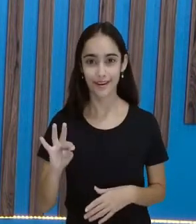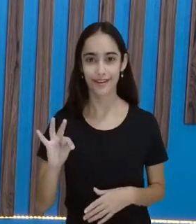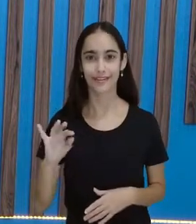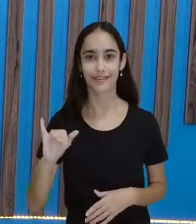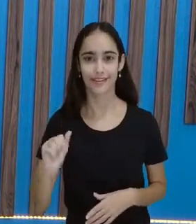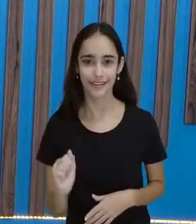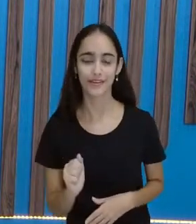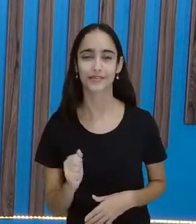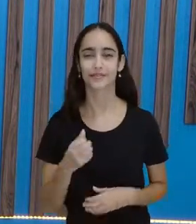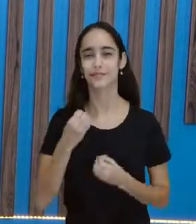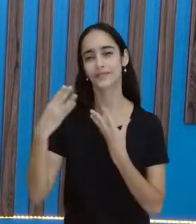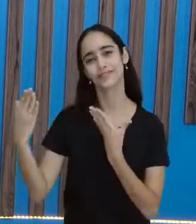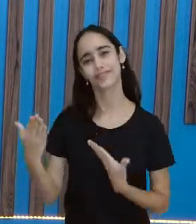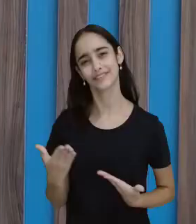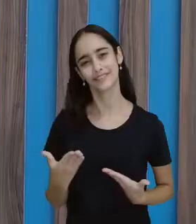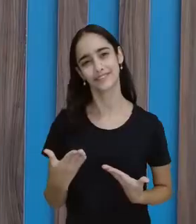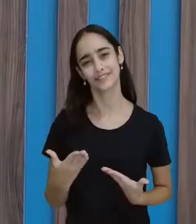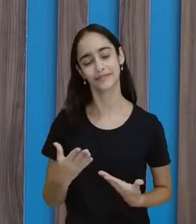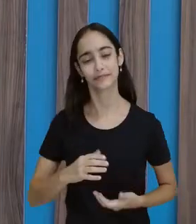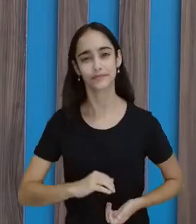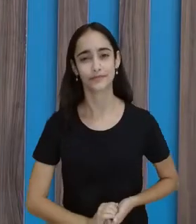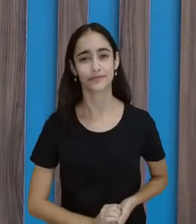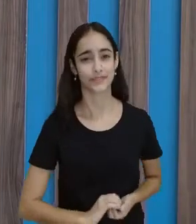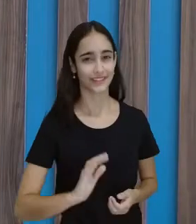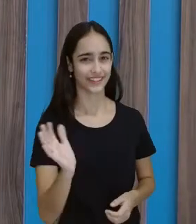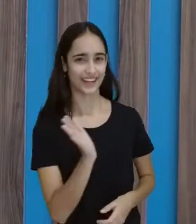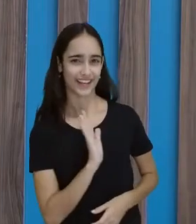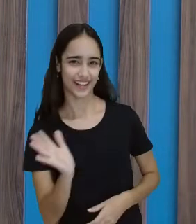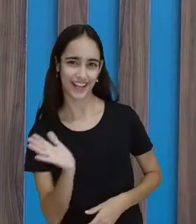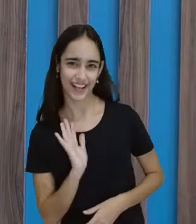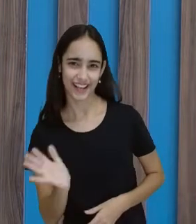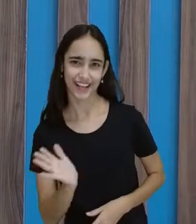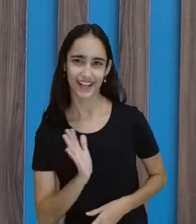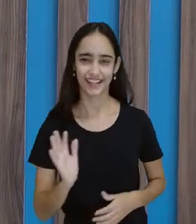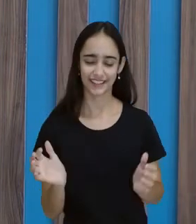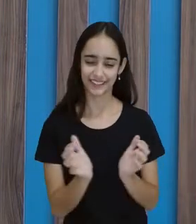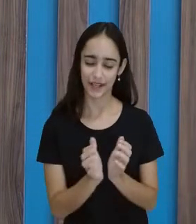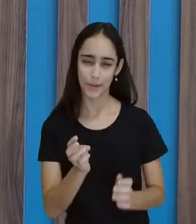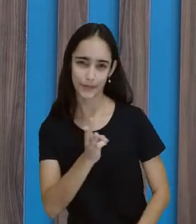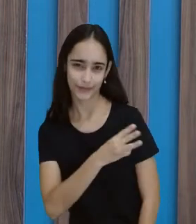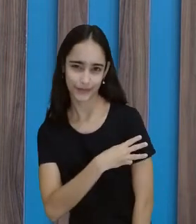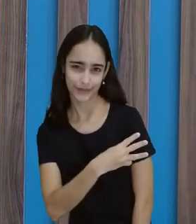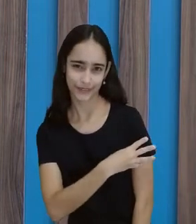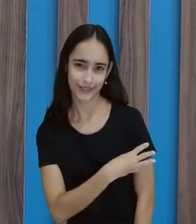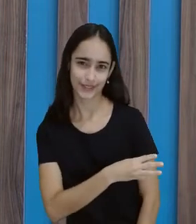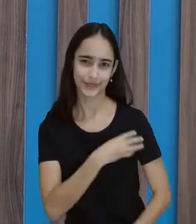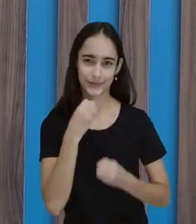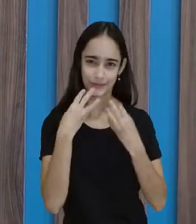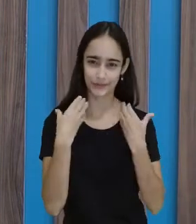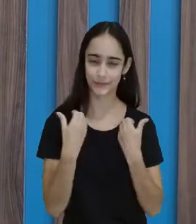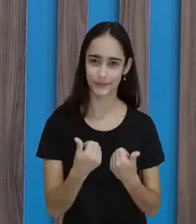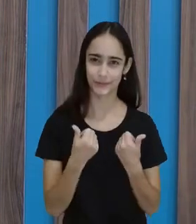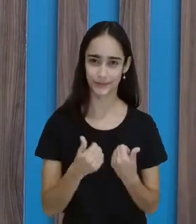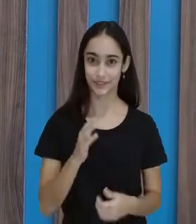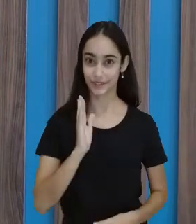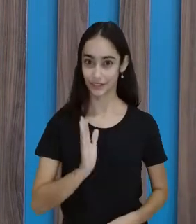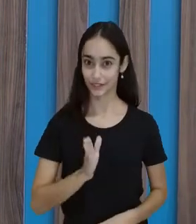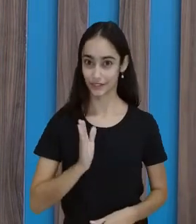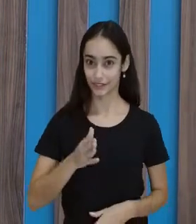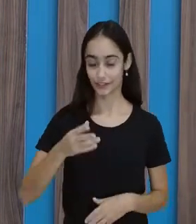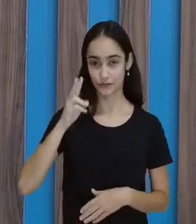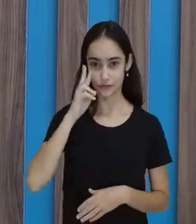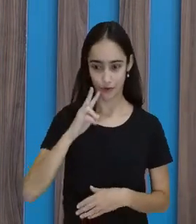Bem-vinda, professora Kátia! Olá, turminha do terceiro ano! Tudo bem com vocês? Já estou aqui acompanhando a